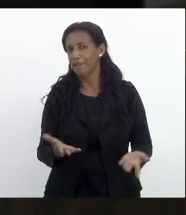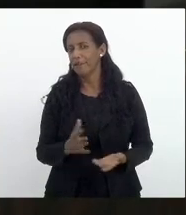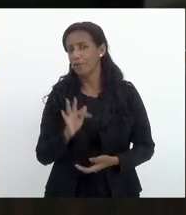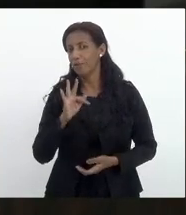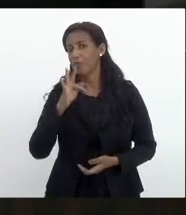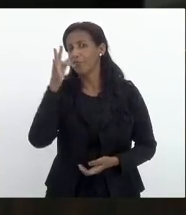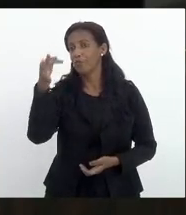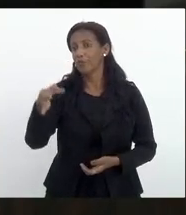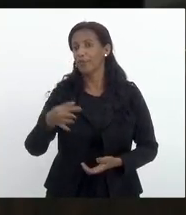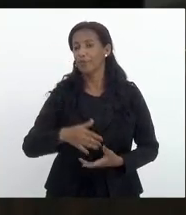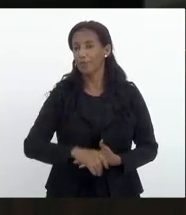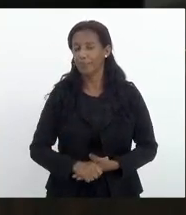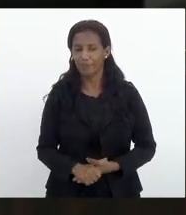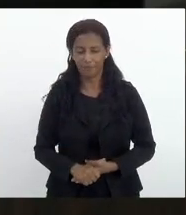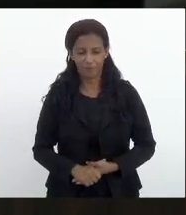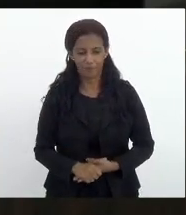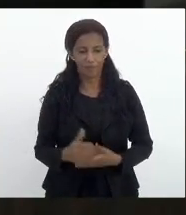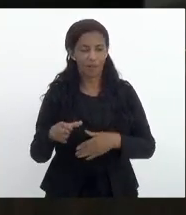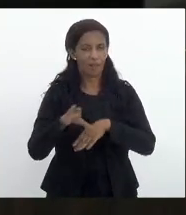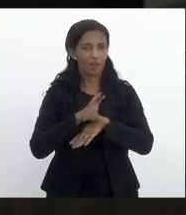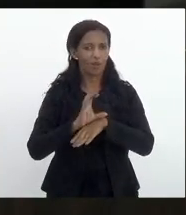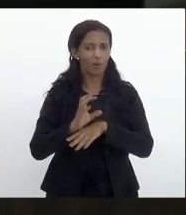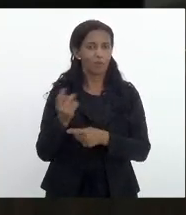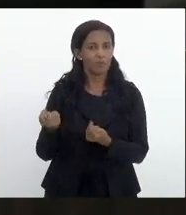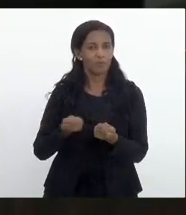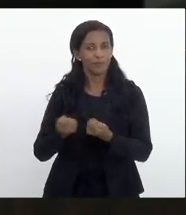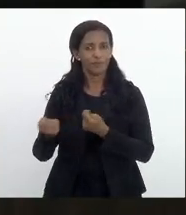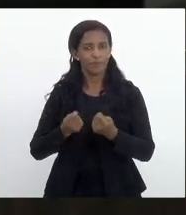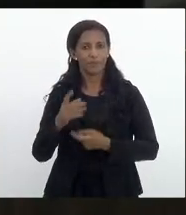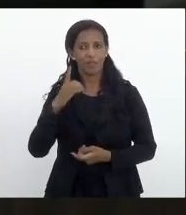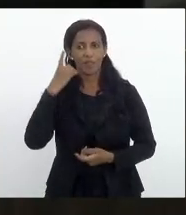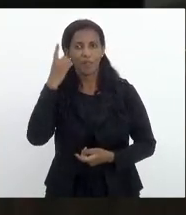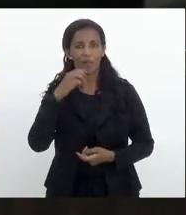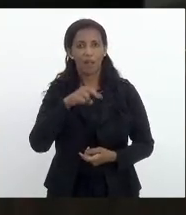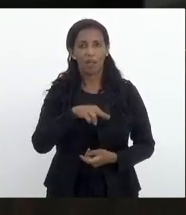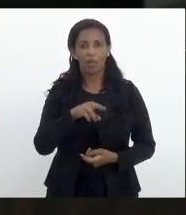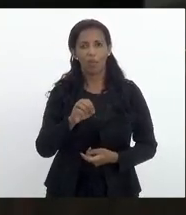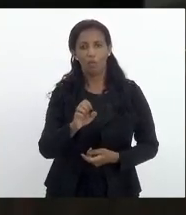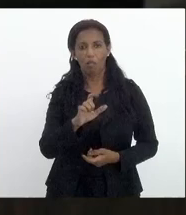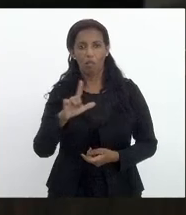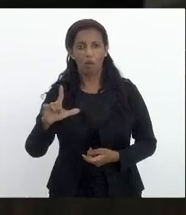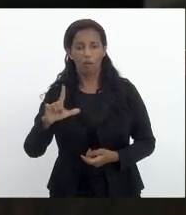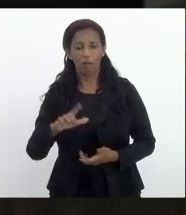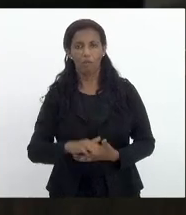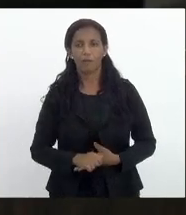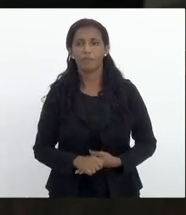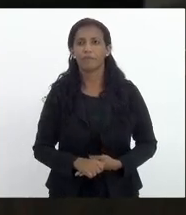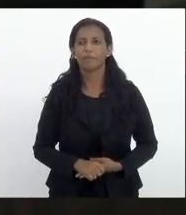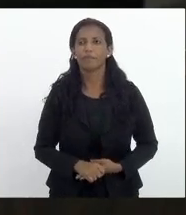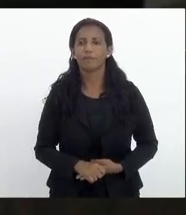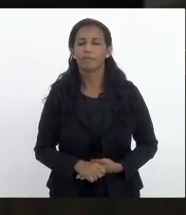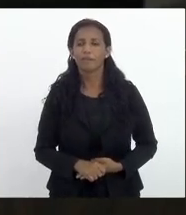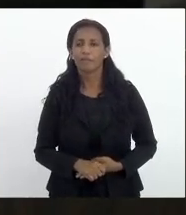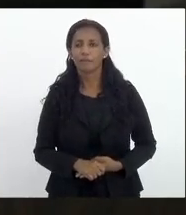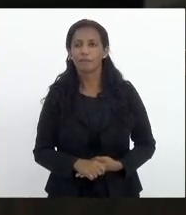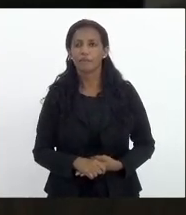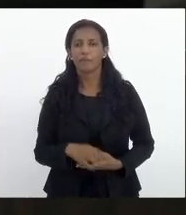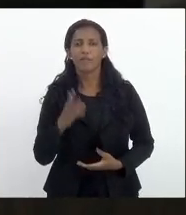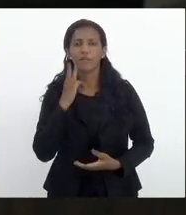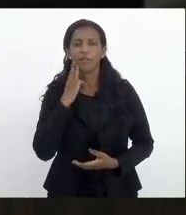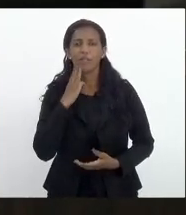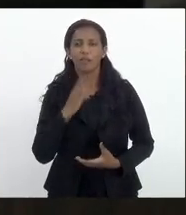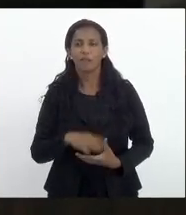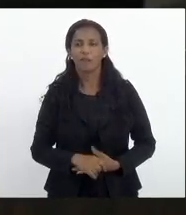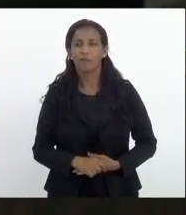futuro pela comissão de economia deputado Noel de Carvalho deputado Noel de Carvalho deputado Valdeque